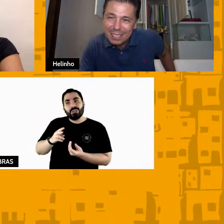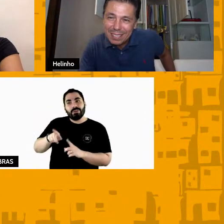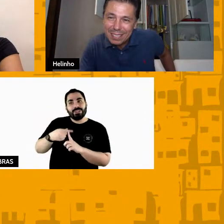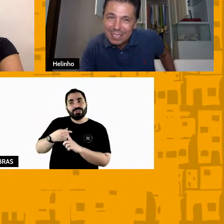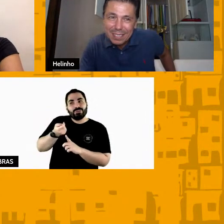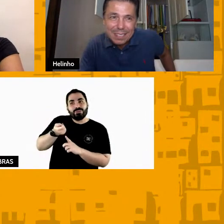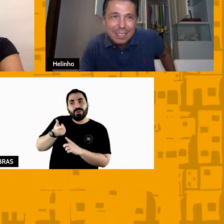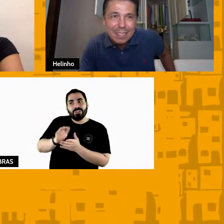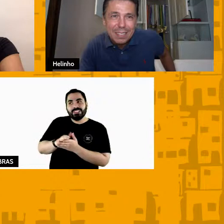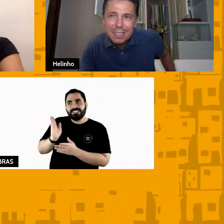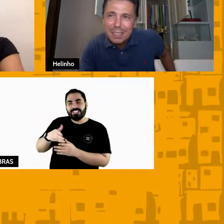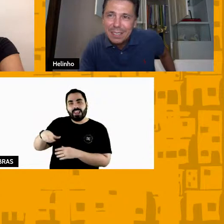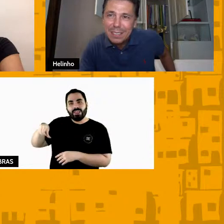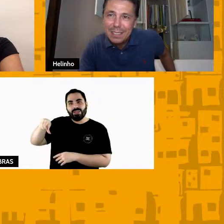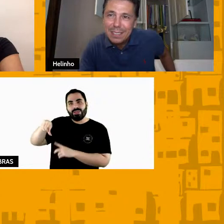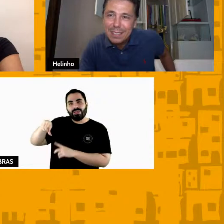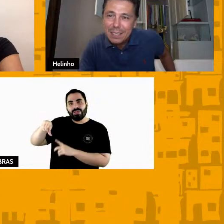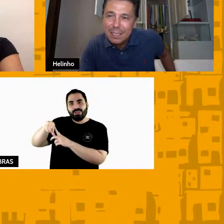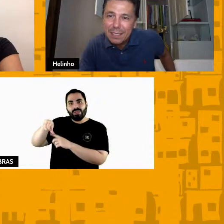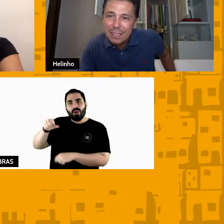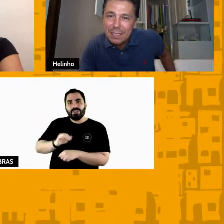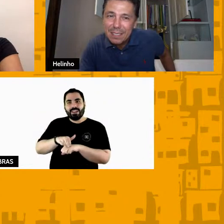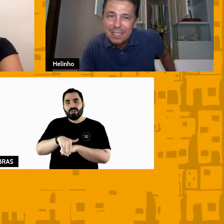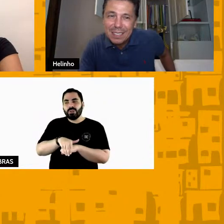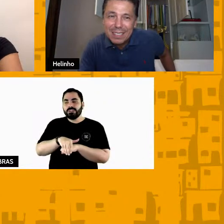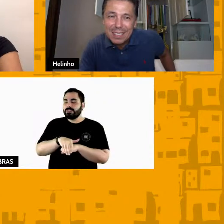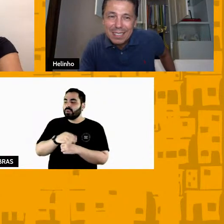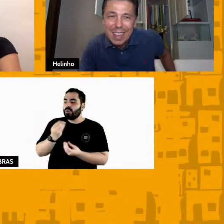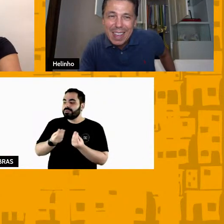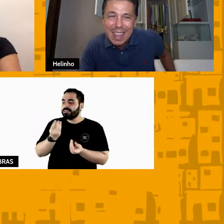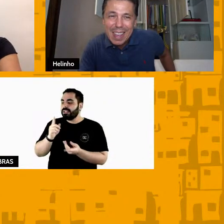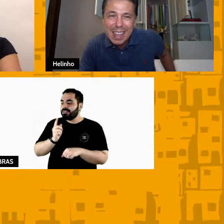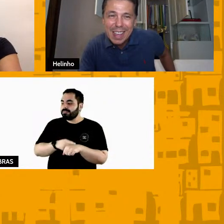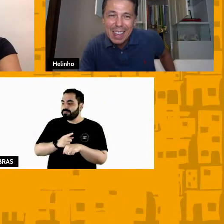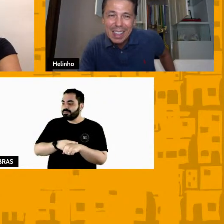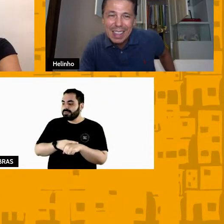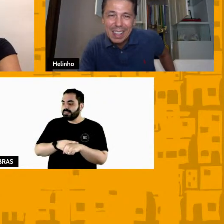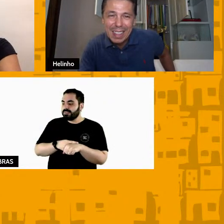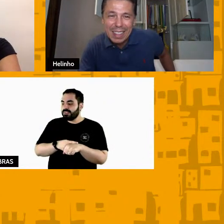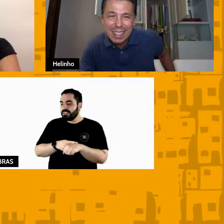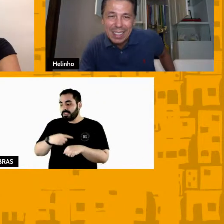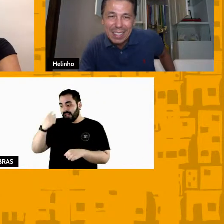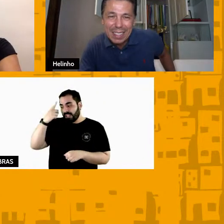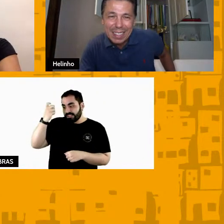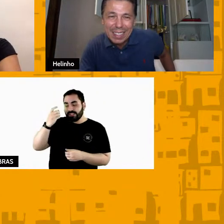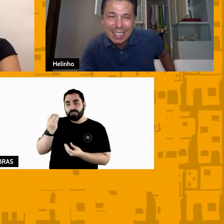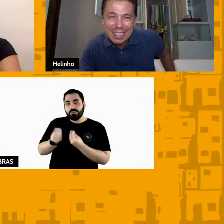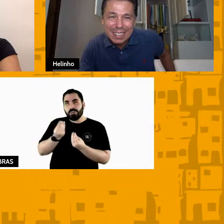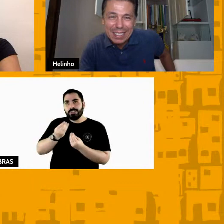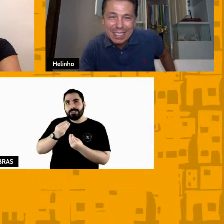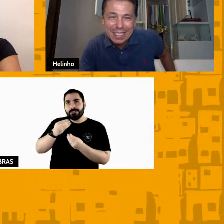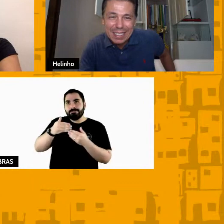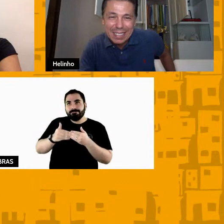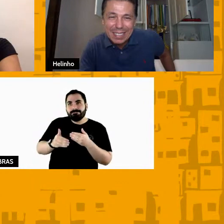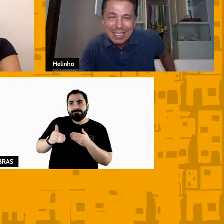está nosso relógio olha acho que a gente pode fazer uma prorrogação de mais